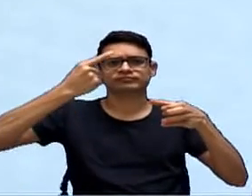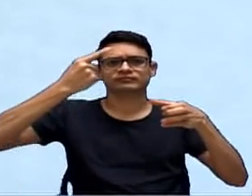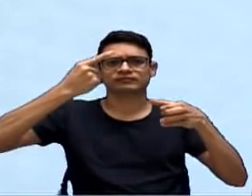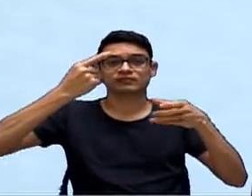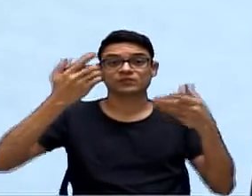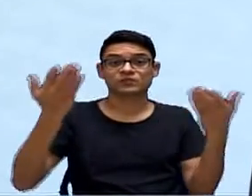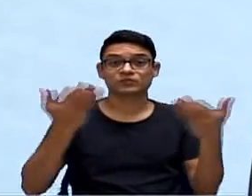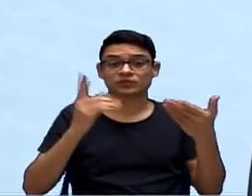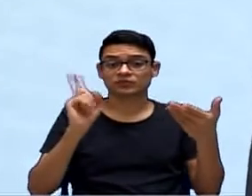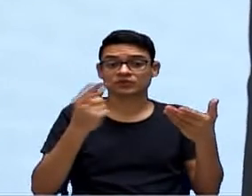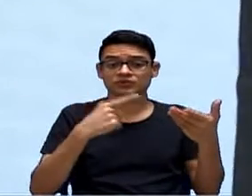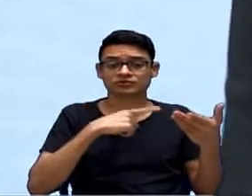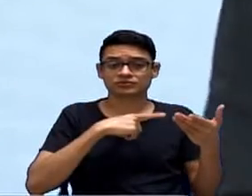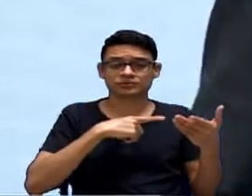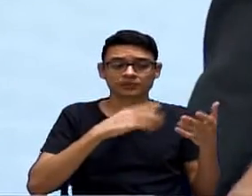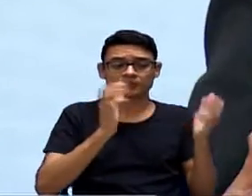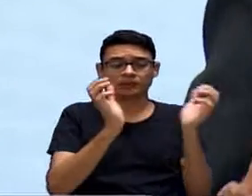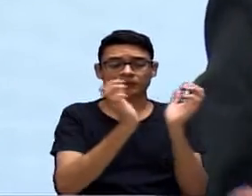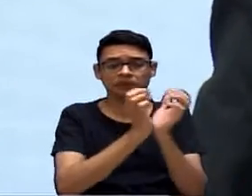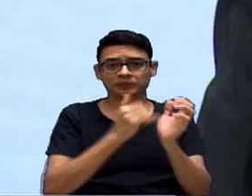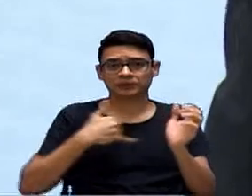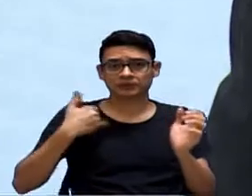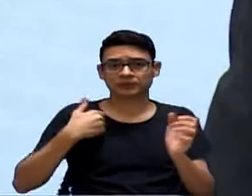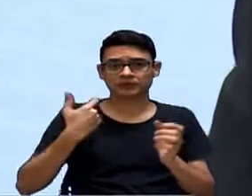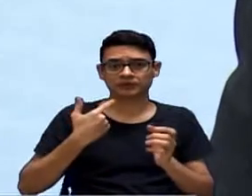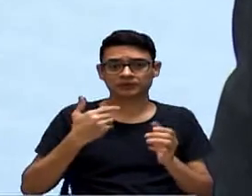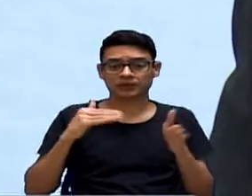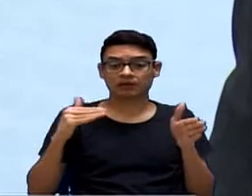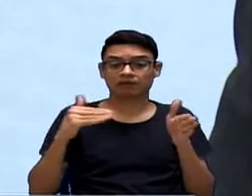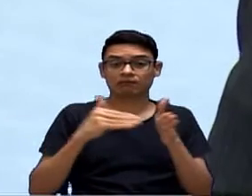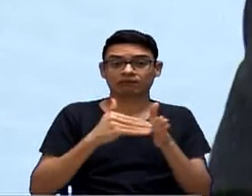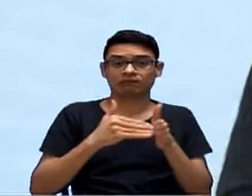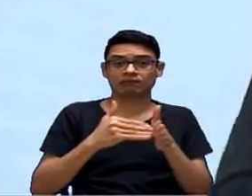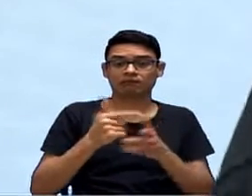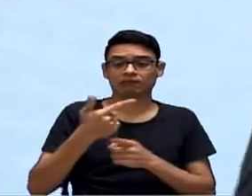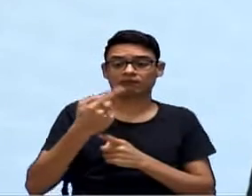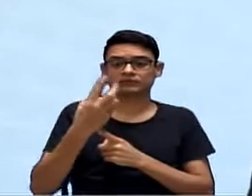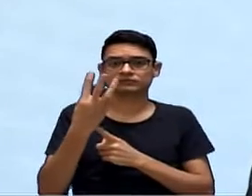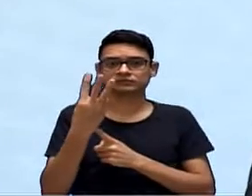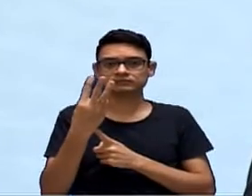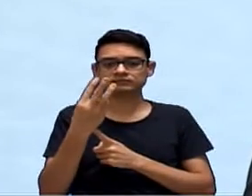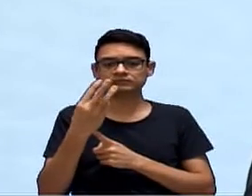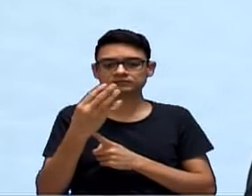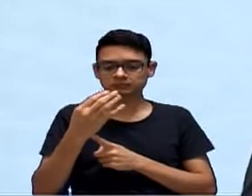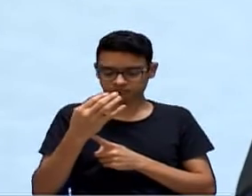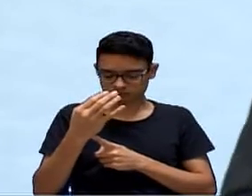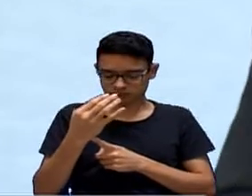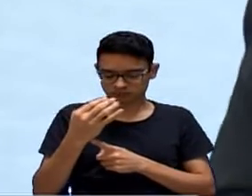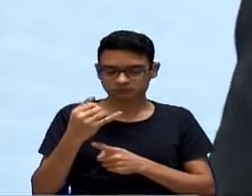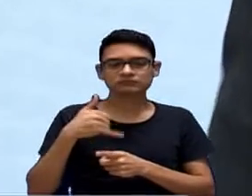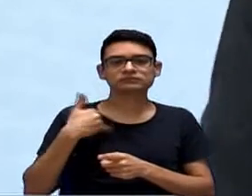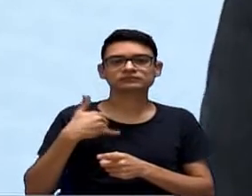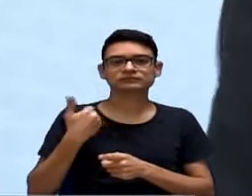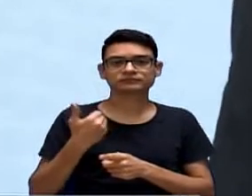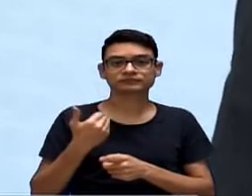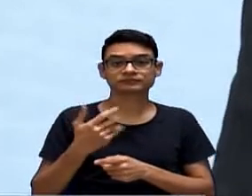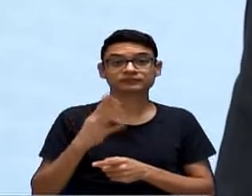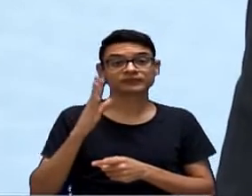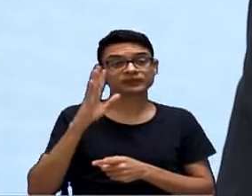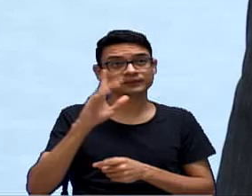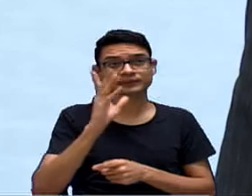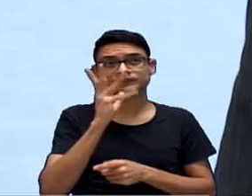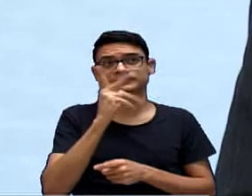estamos na vacinação das pessoas que têm até 23 anos, mas ainda está muito